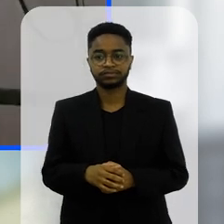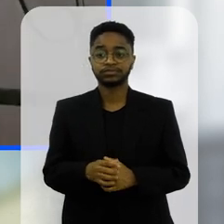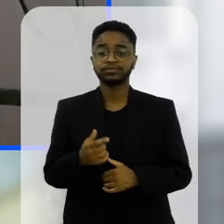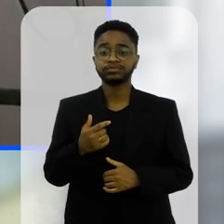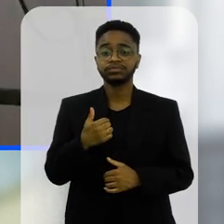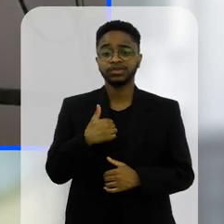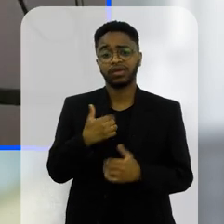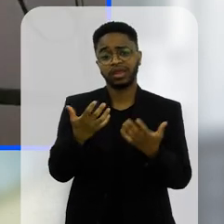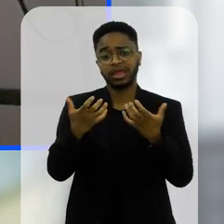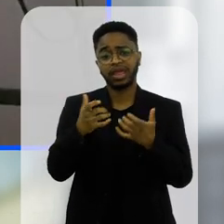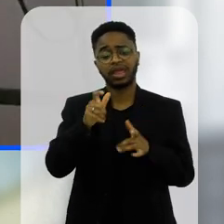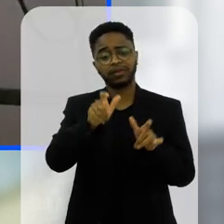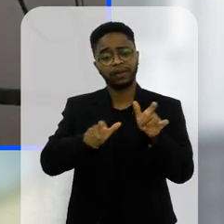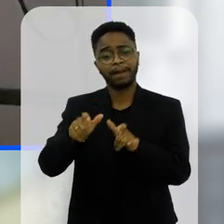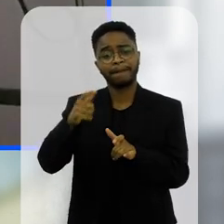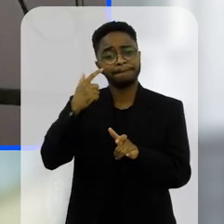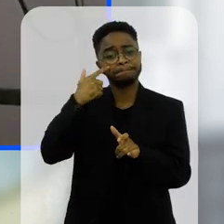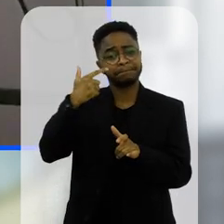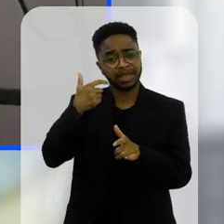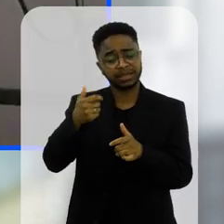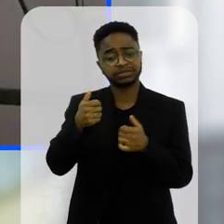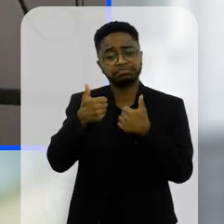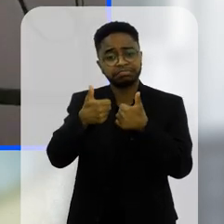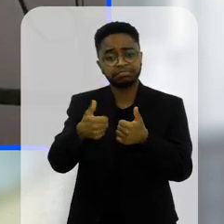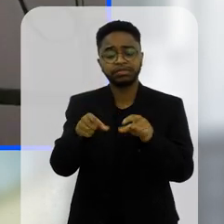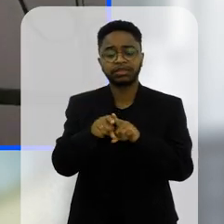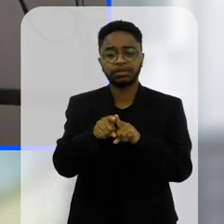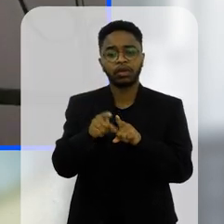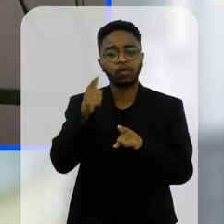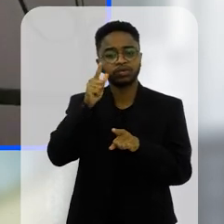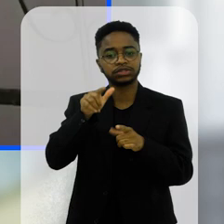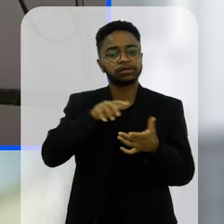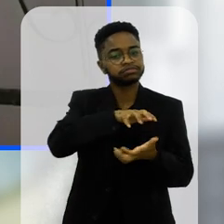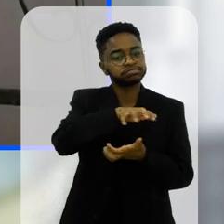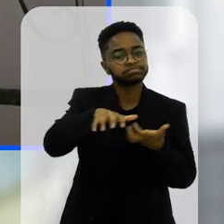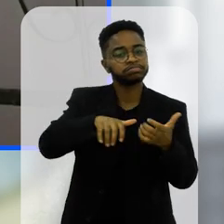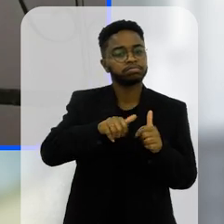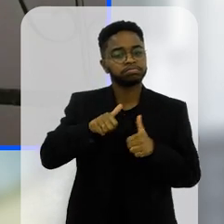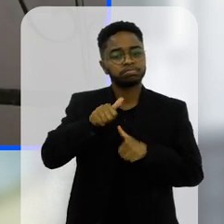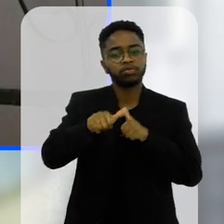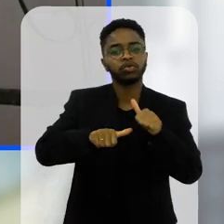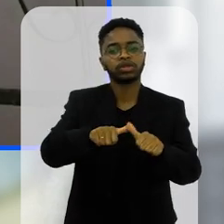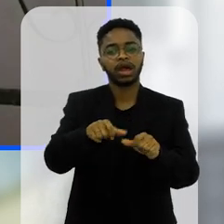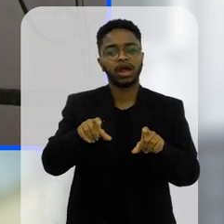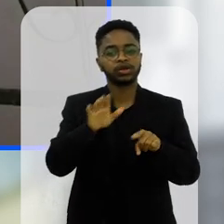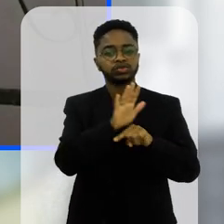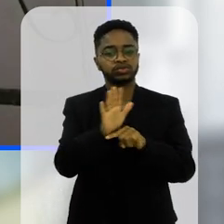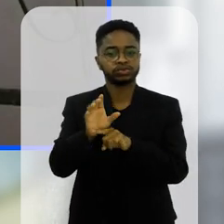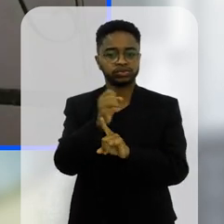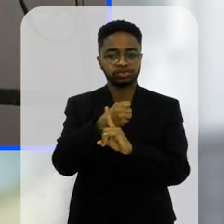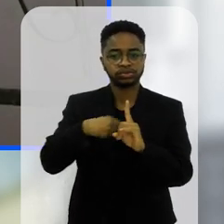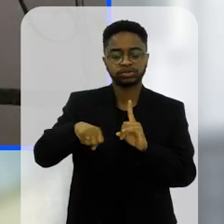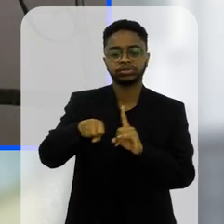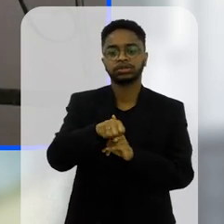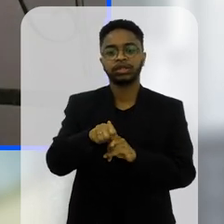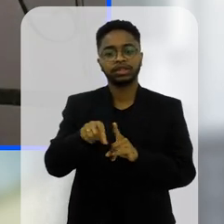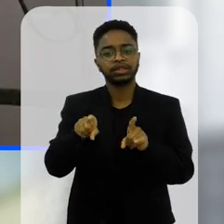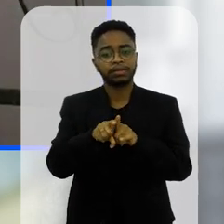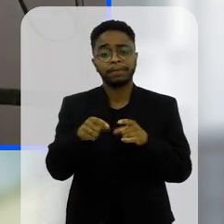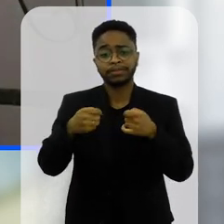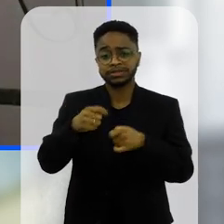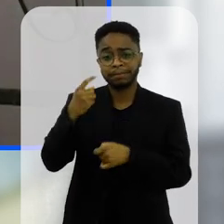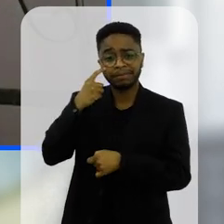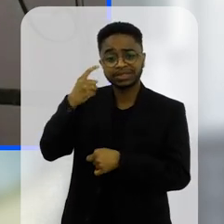que eles sejam pensadores críticos que eles venham para revolucionar para somar a sociedade que eles sejam ser